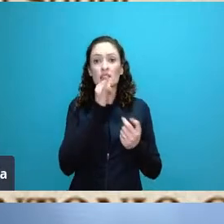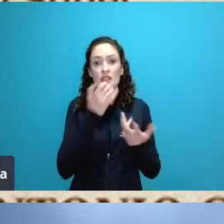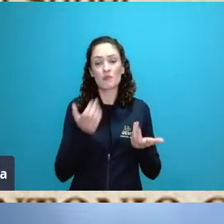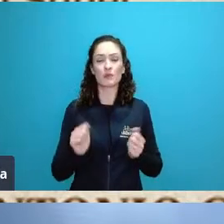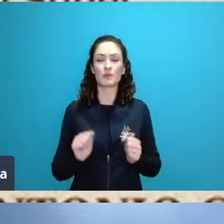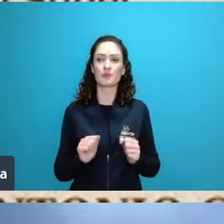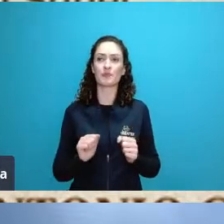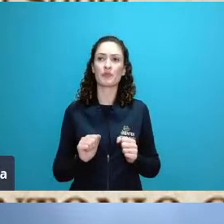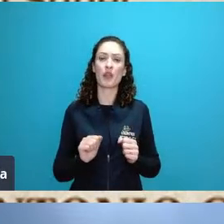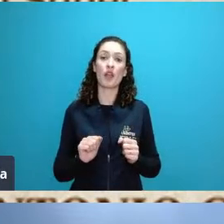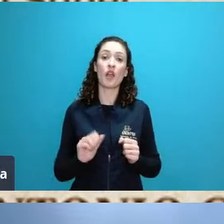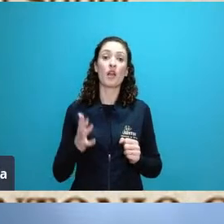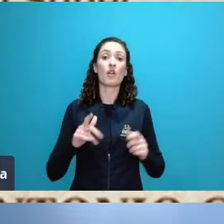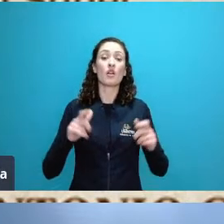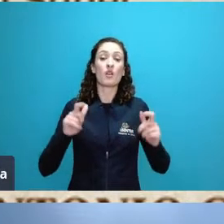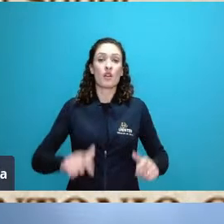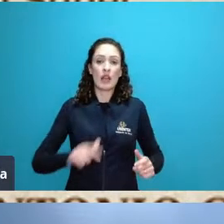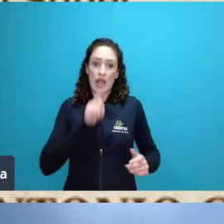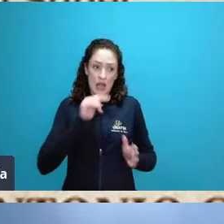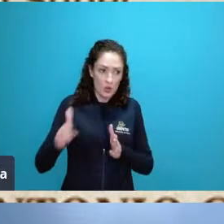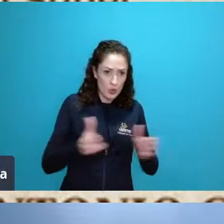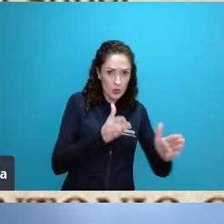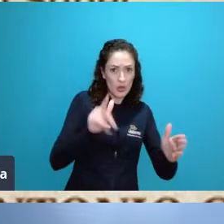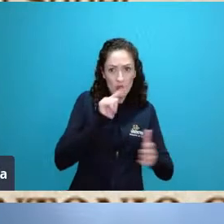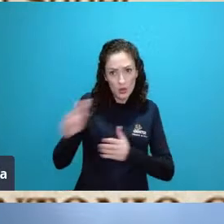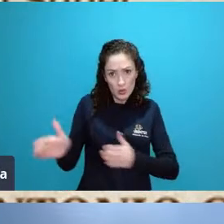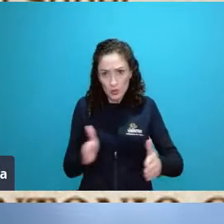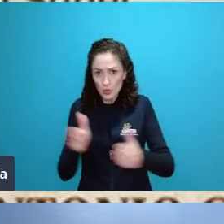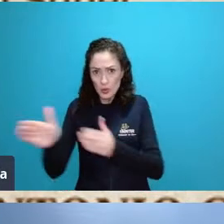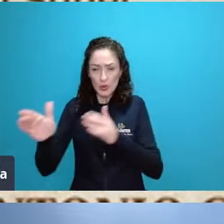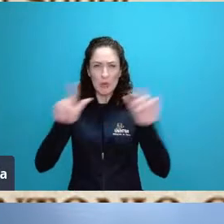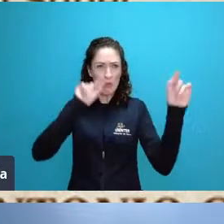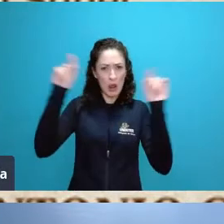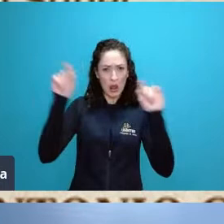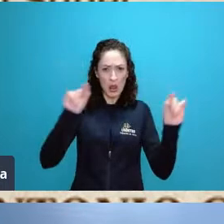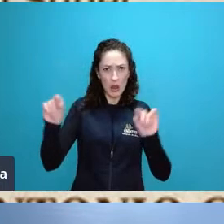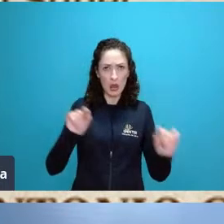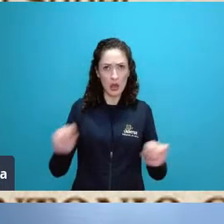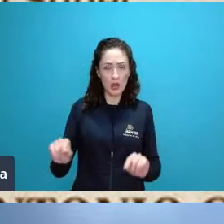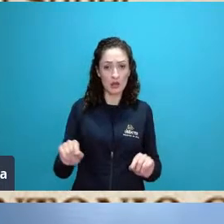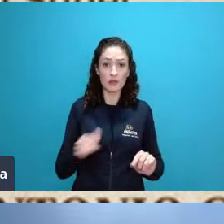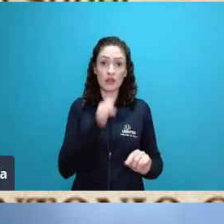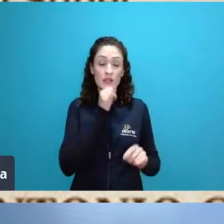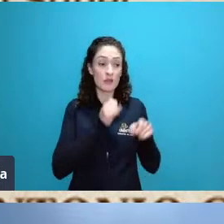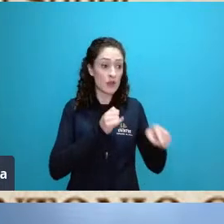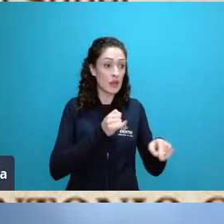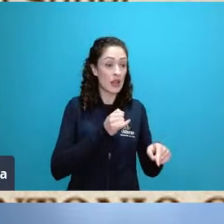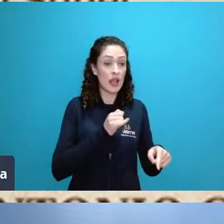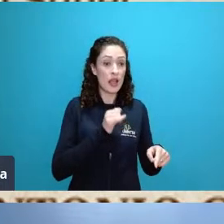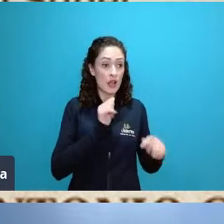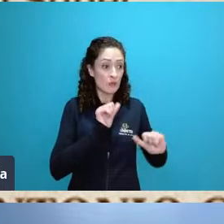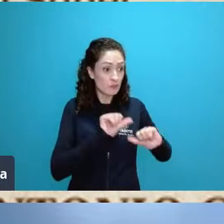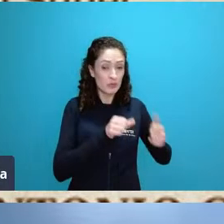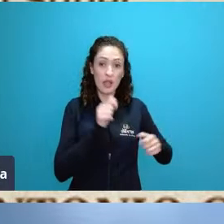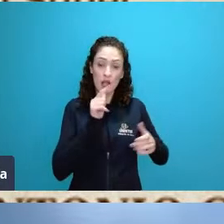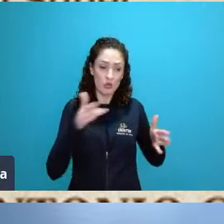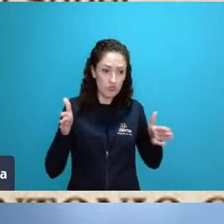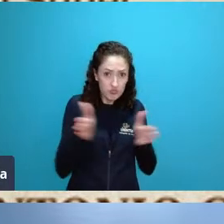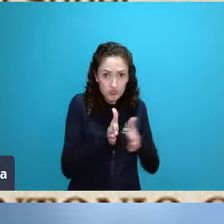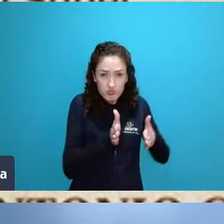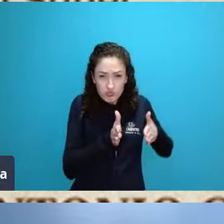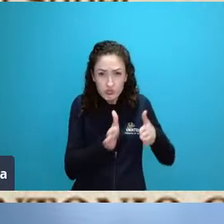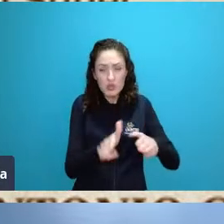grande bacia hidrográfica você retiliza o rio aqui em cima a água sai rápido chega muito mais rápido na